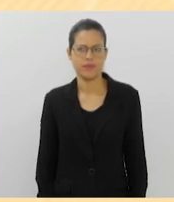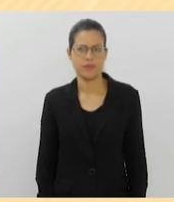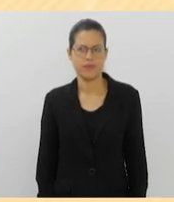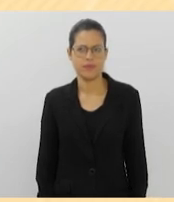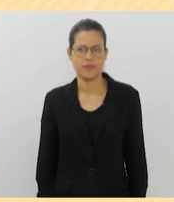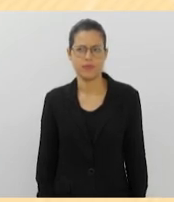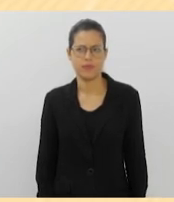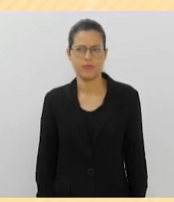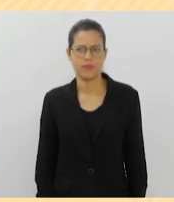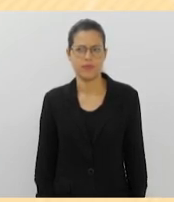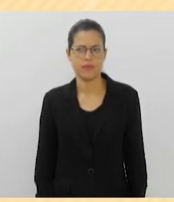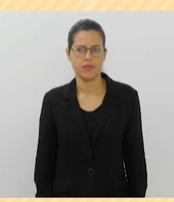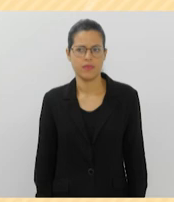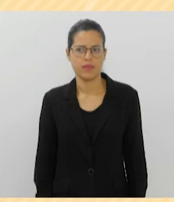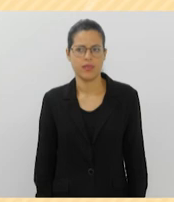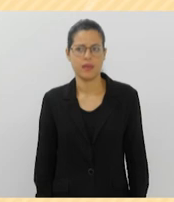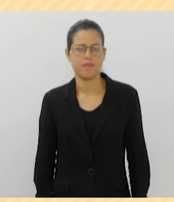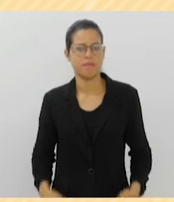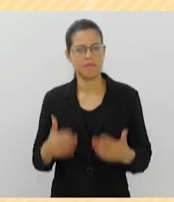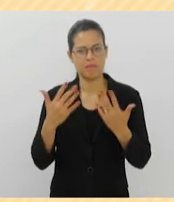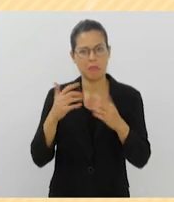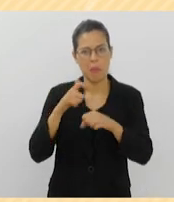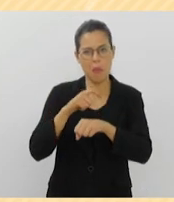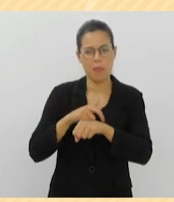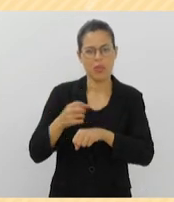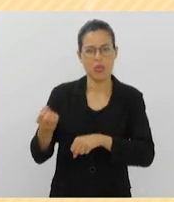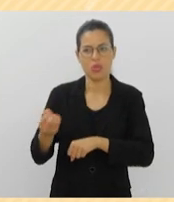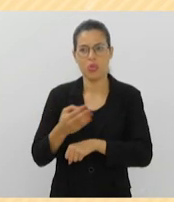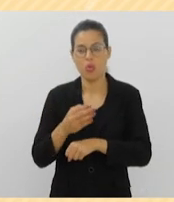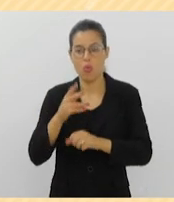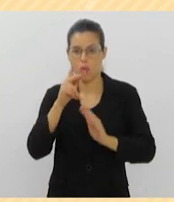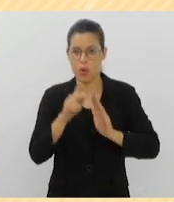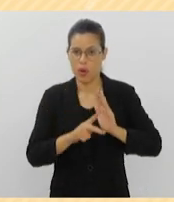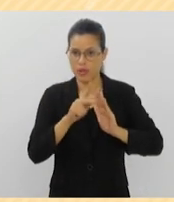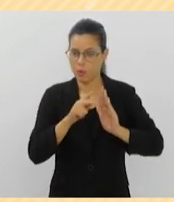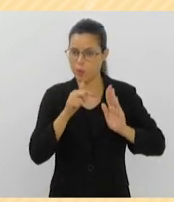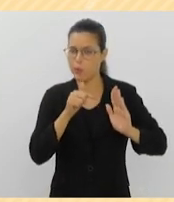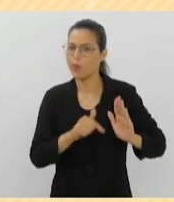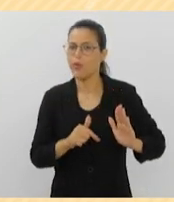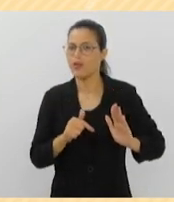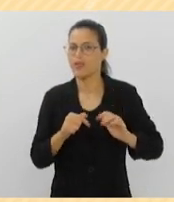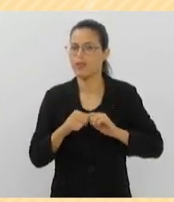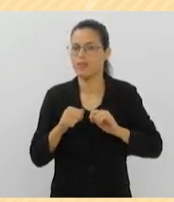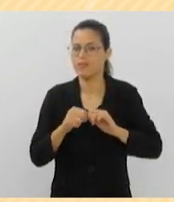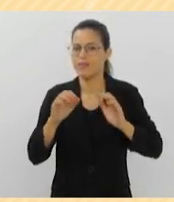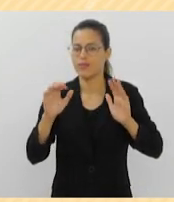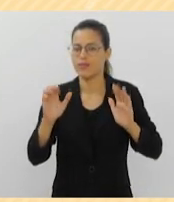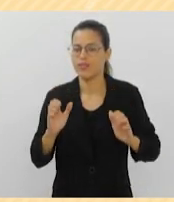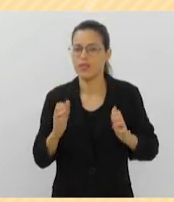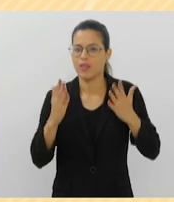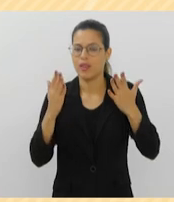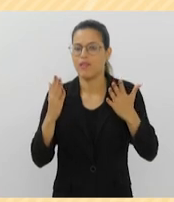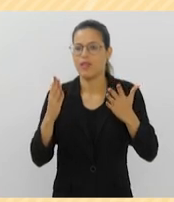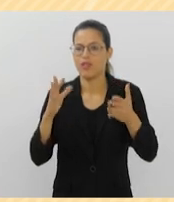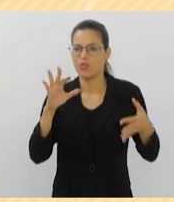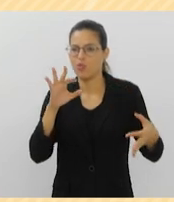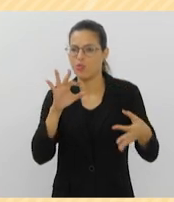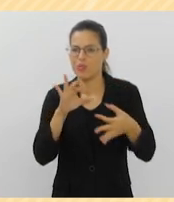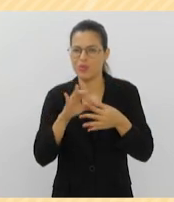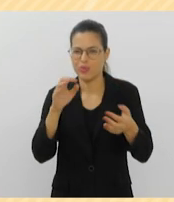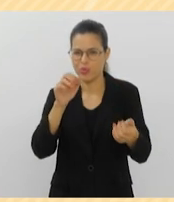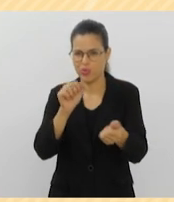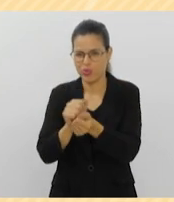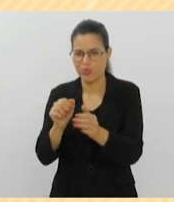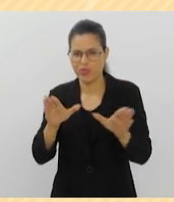Para celebrar este momento inédito, o projeto Breaking Social Brasil realiza o evento que pretende juntar a comunidade do